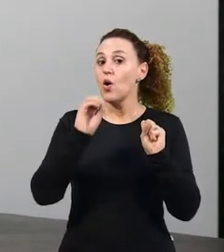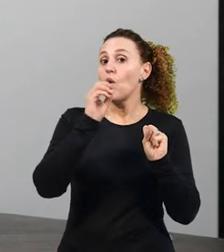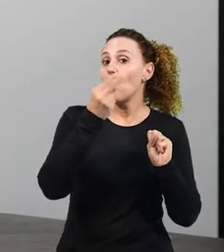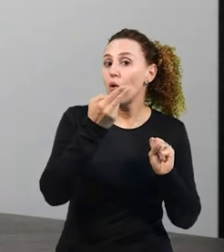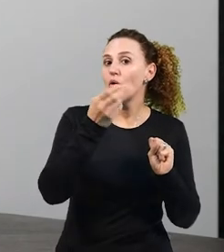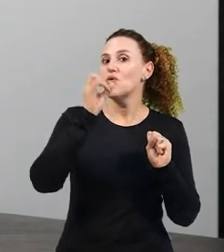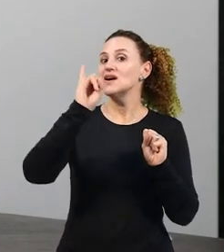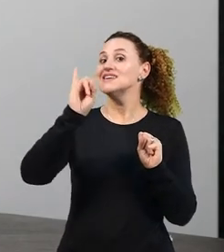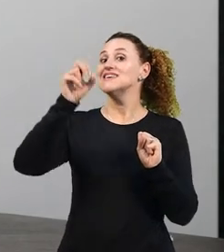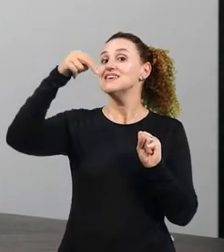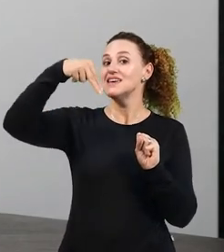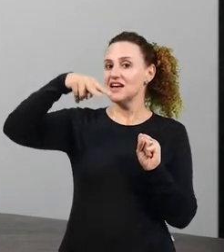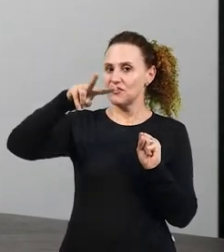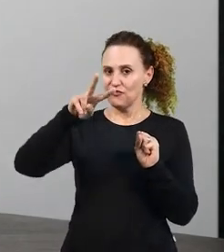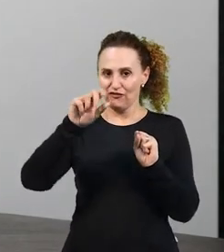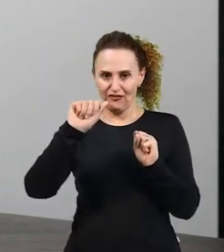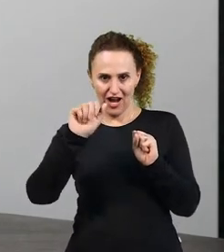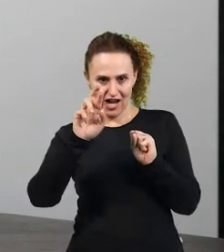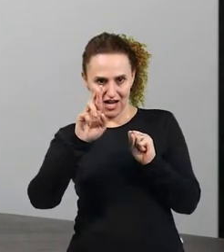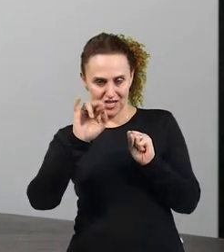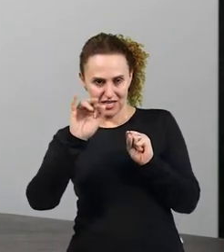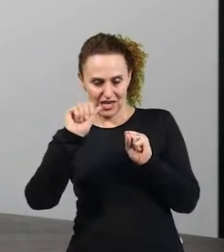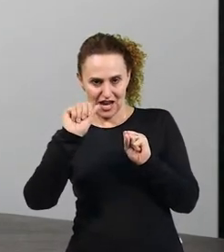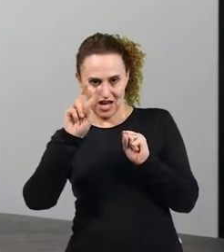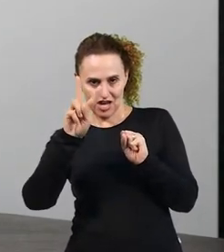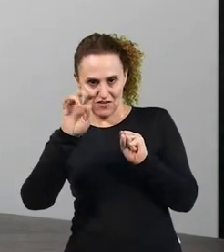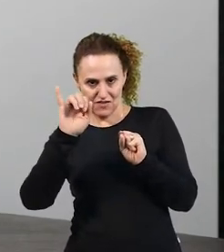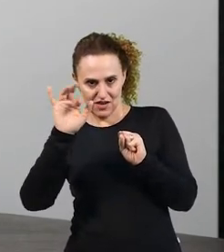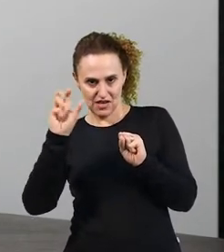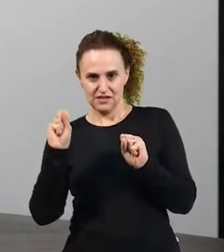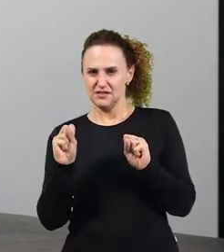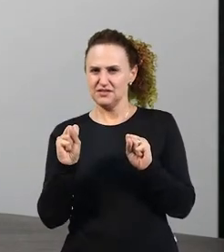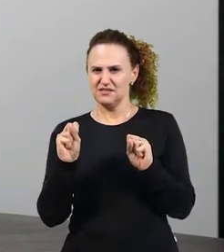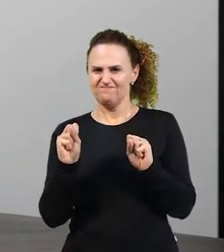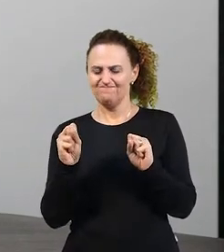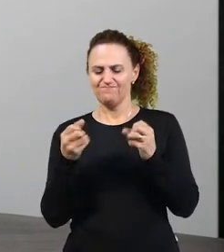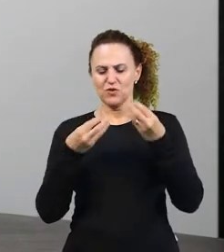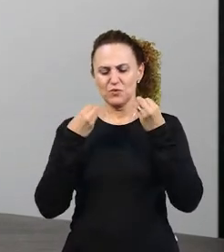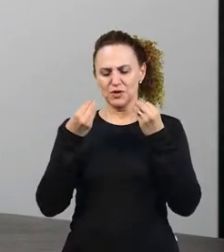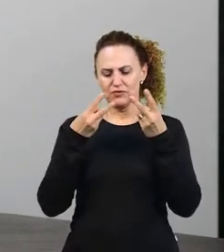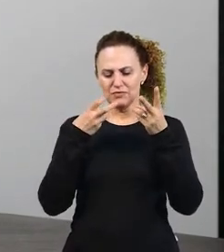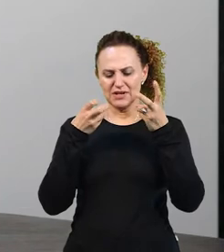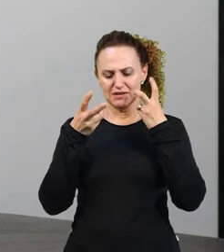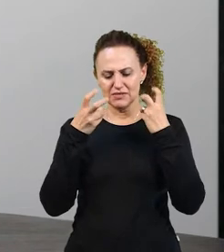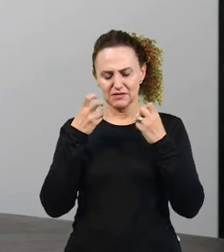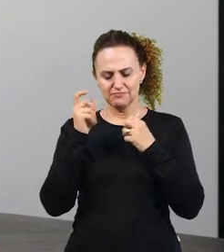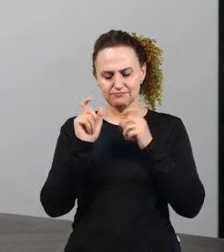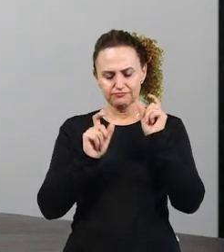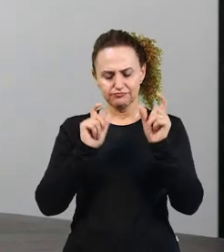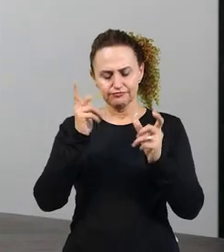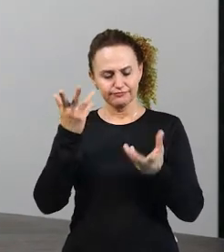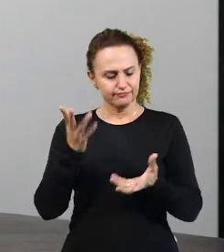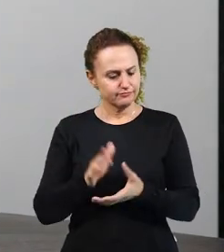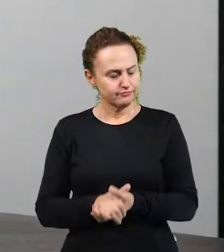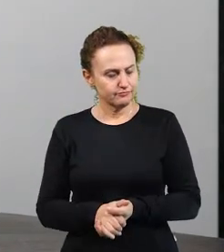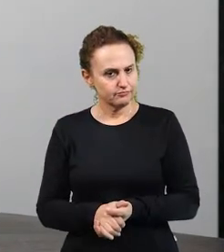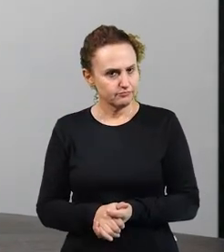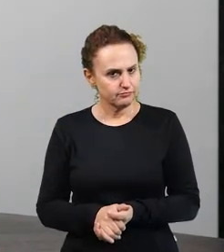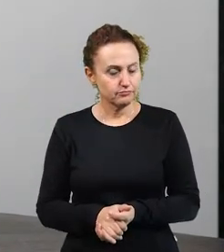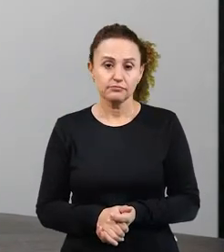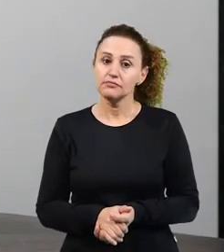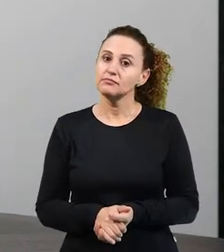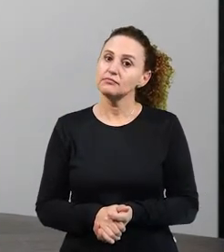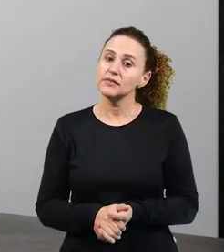Para classificar essas palavras, não é tão simples. Como que chegou